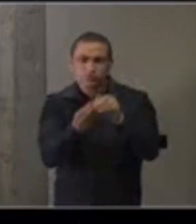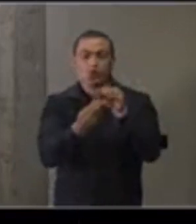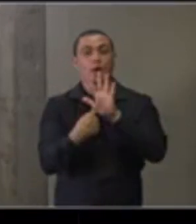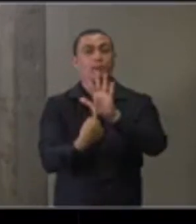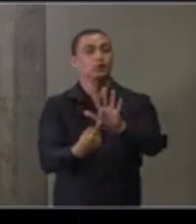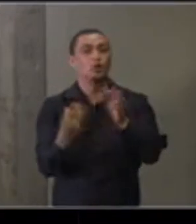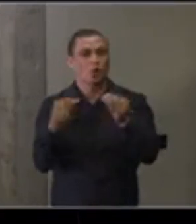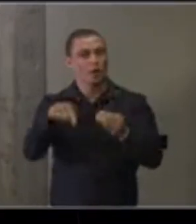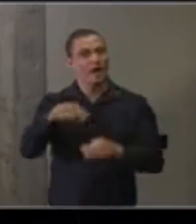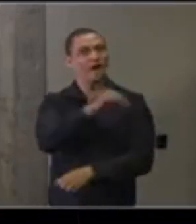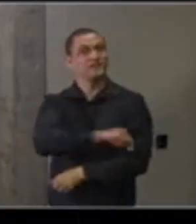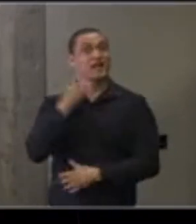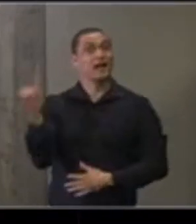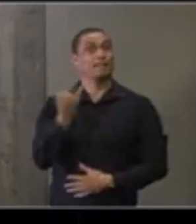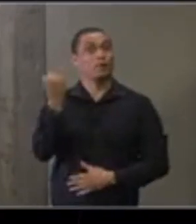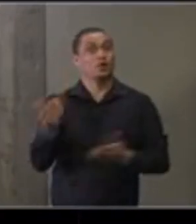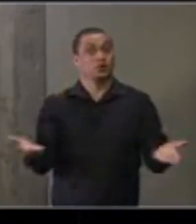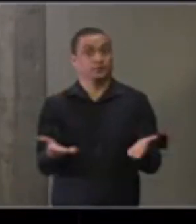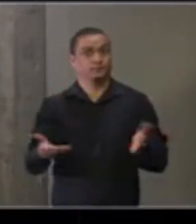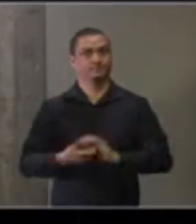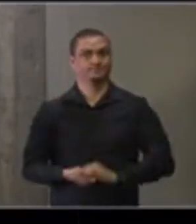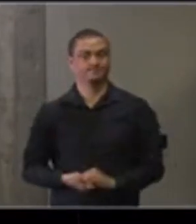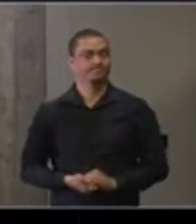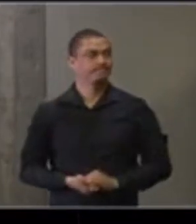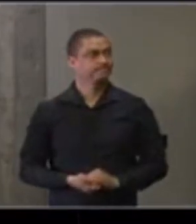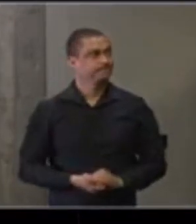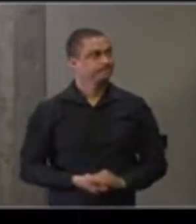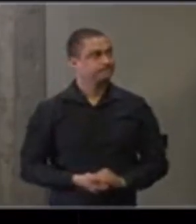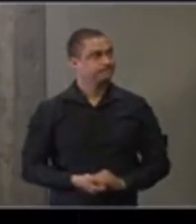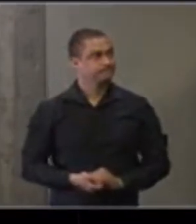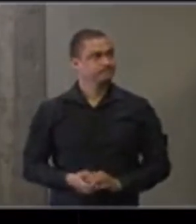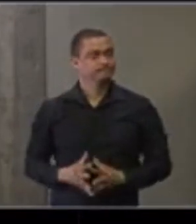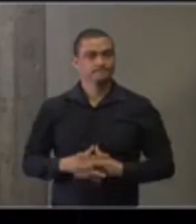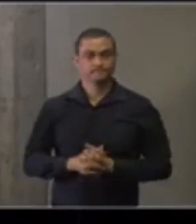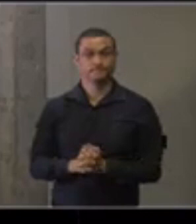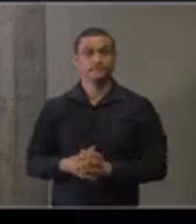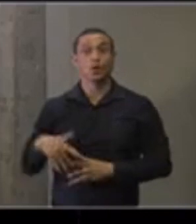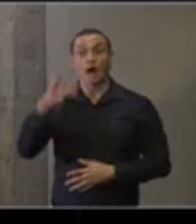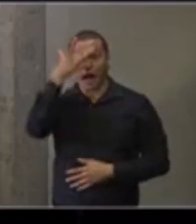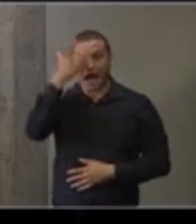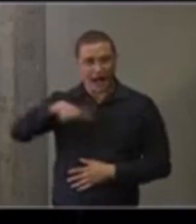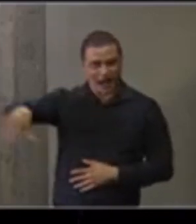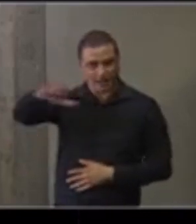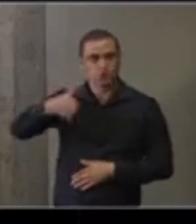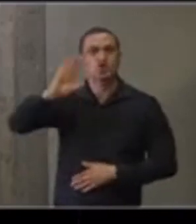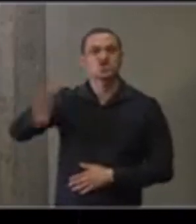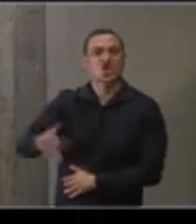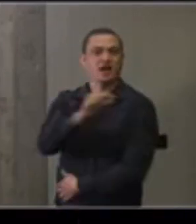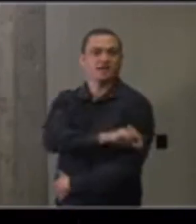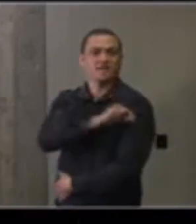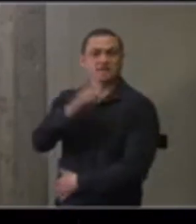importância dessa vacina nesse momento. Próximo. Pessoas que receberam a vacina.